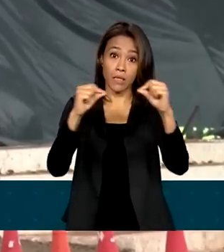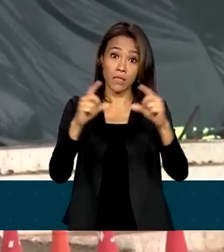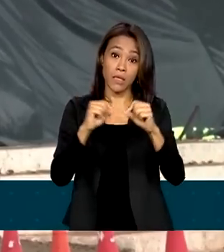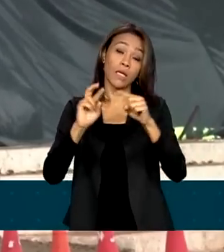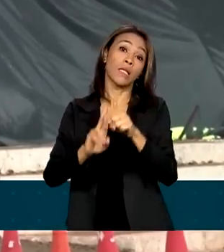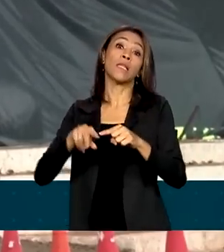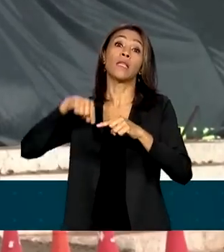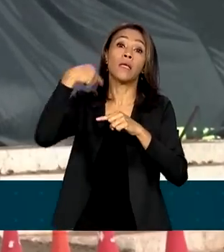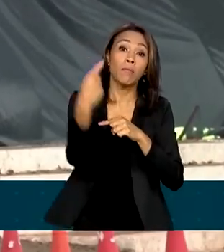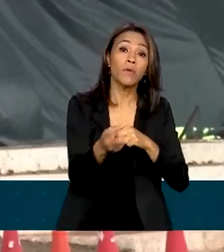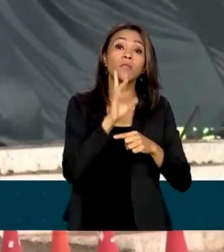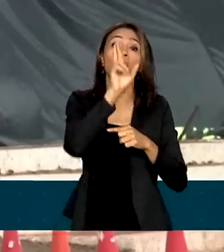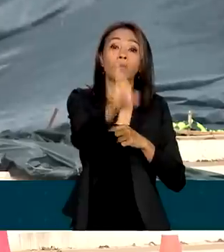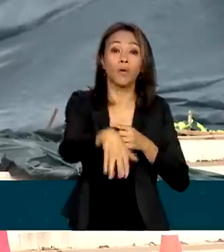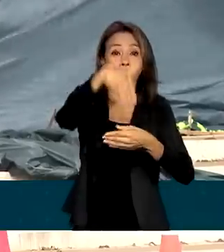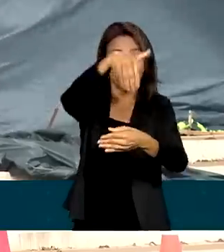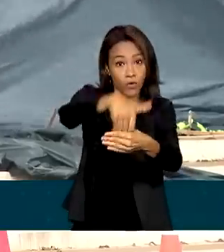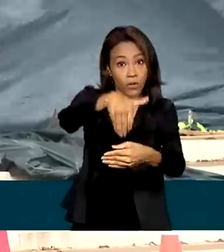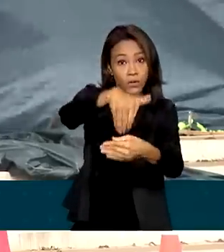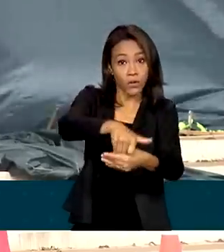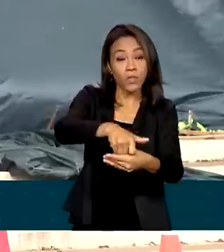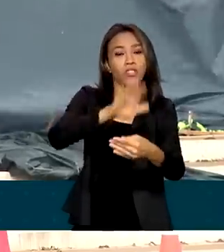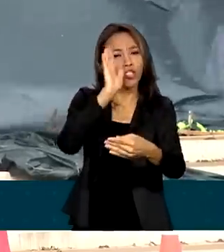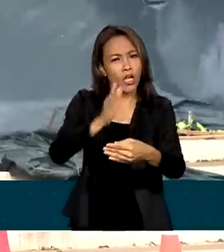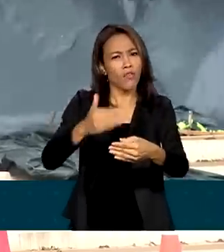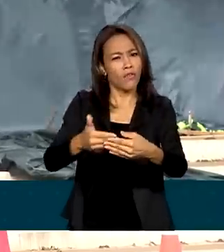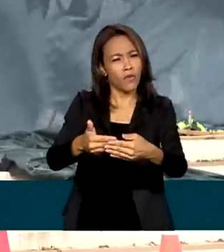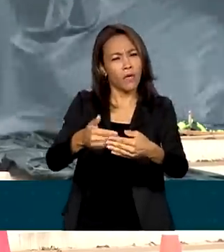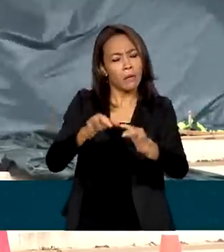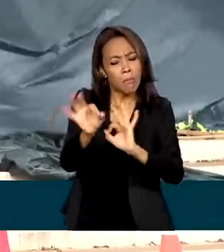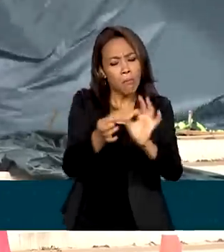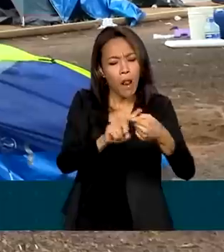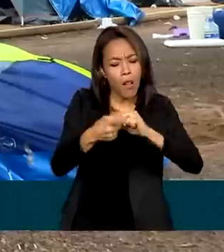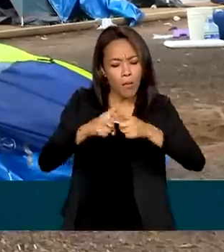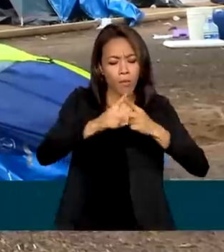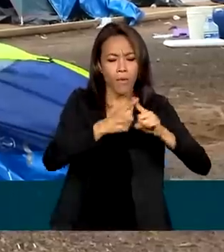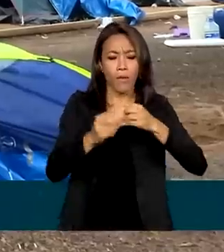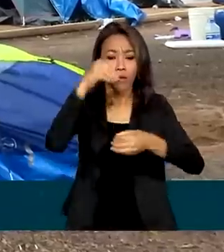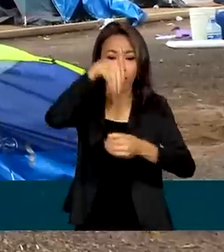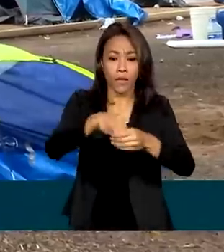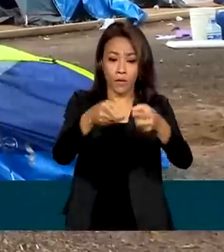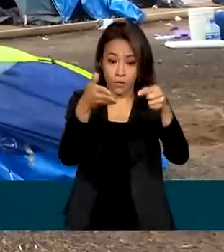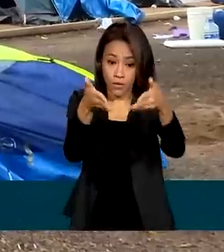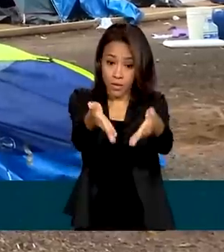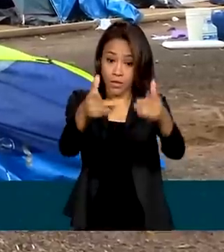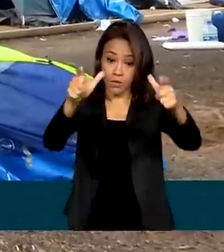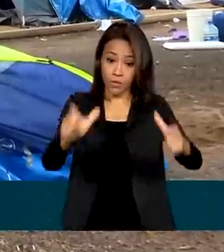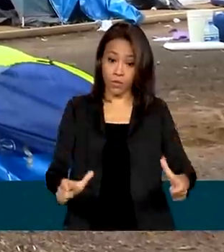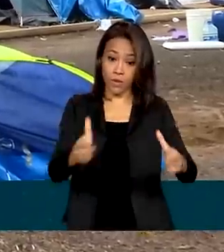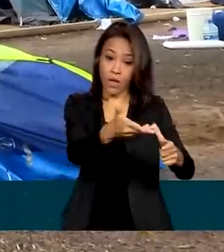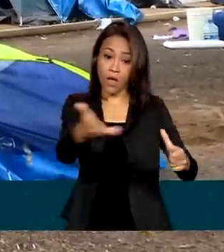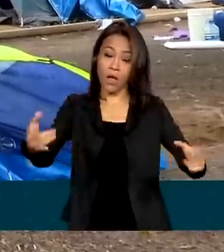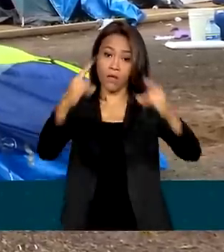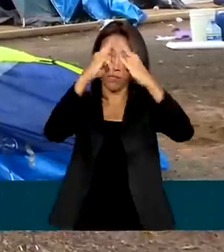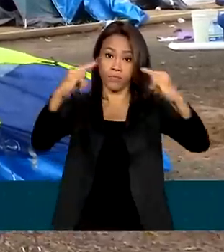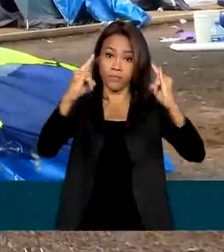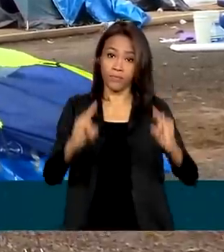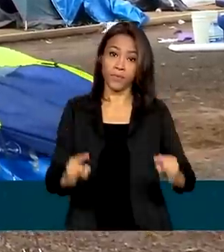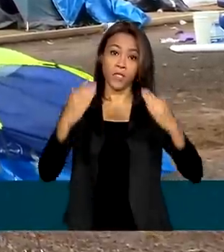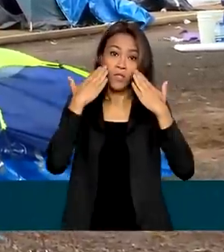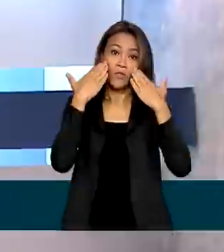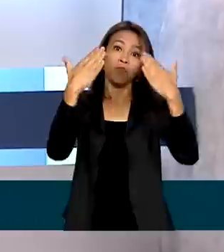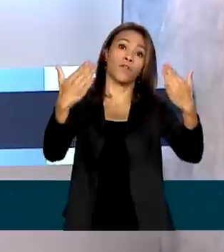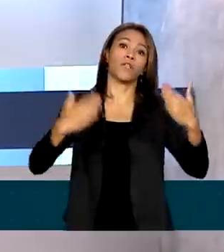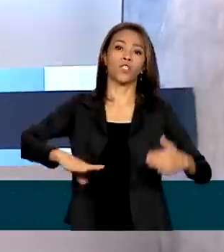resultado das eleições, foram planejados de dentro do acampamento montado em frente ao quartel-general do exército em